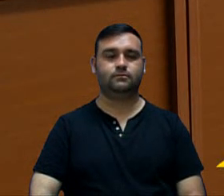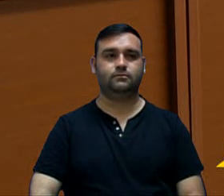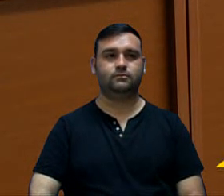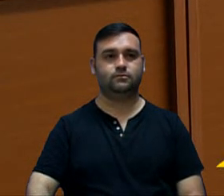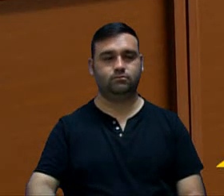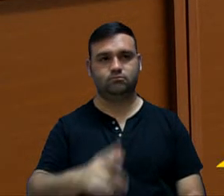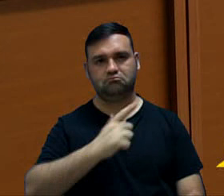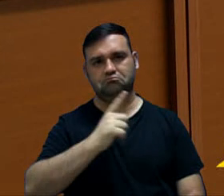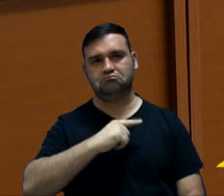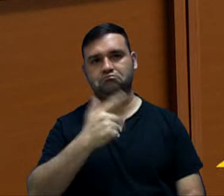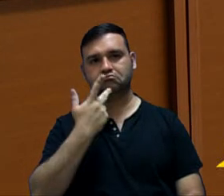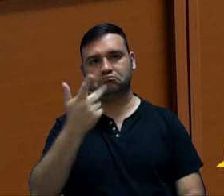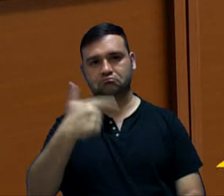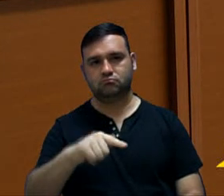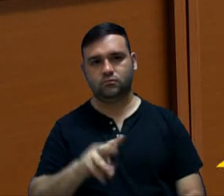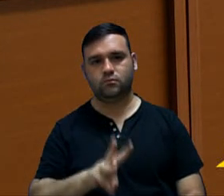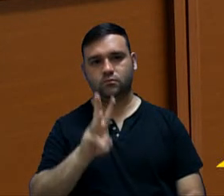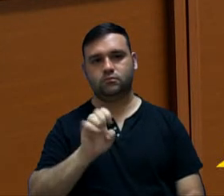Alguma consideração, Elker?